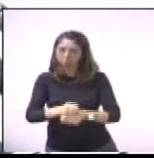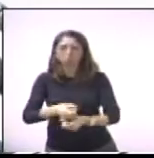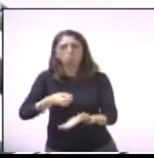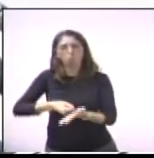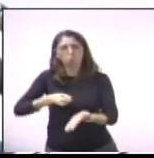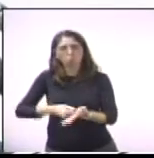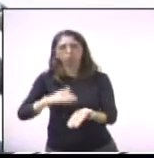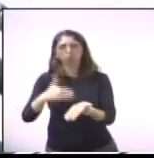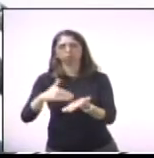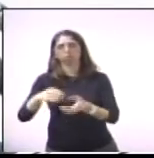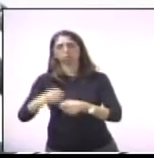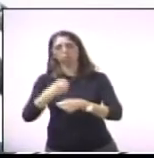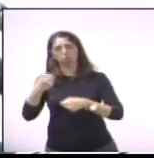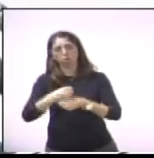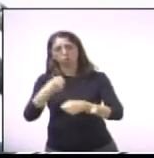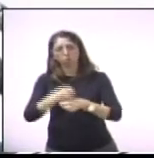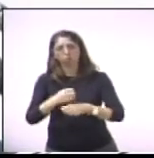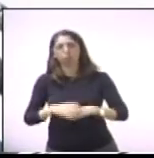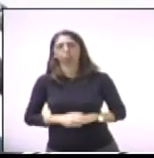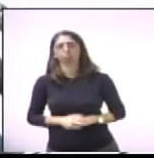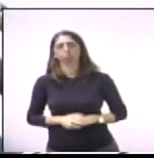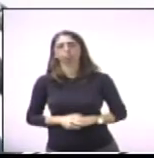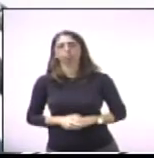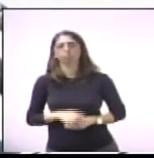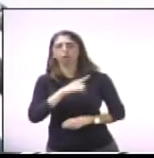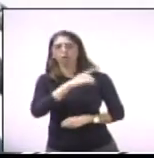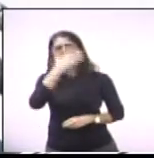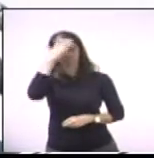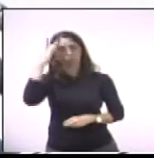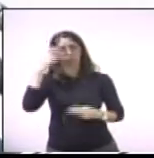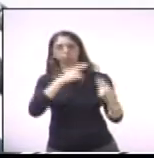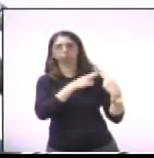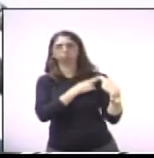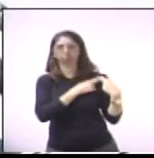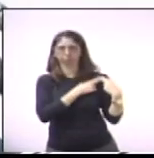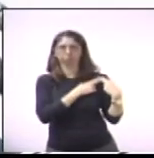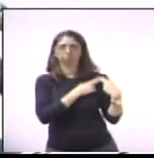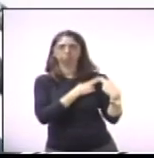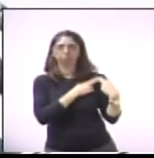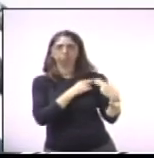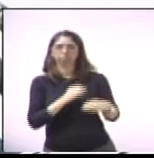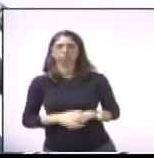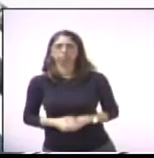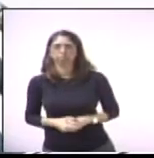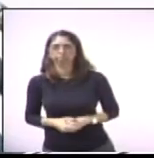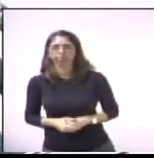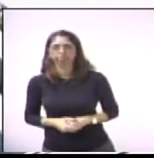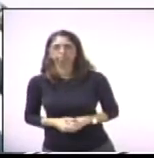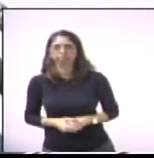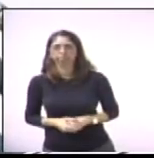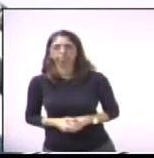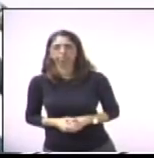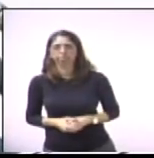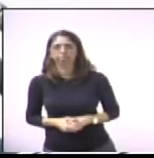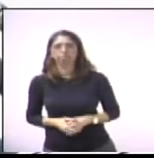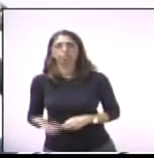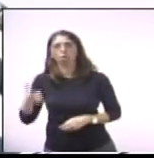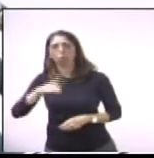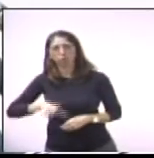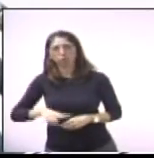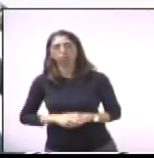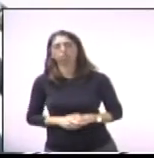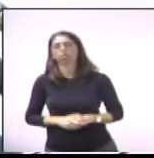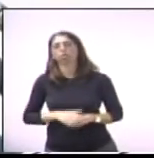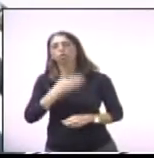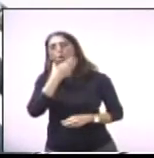nosso secretário de obras, que uma pessoa maravilhosa e competente, mais uma vez ele dará a cara a tapa aqui para